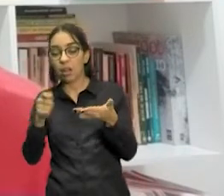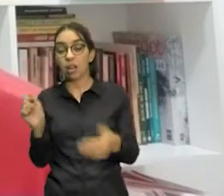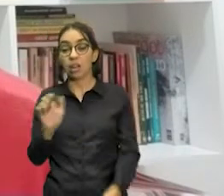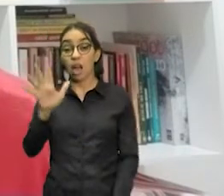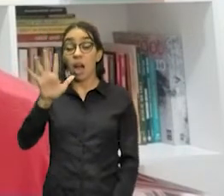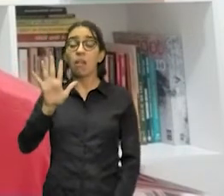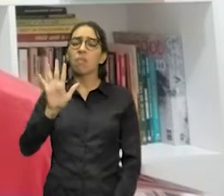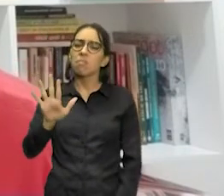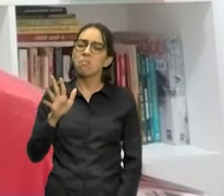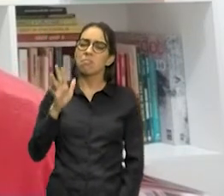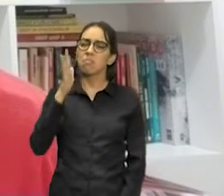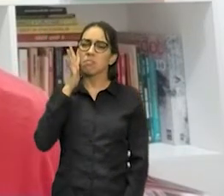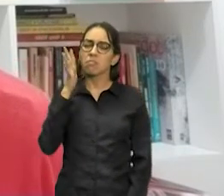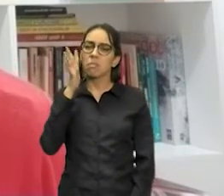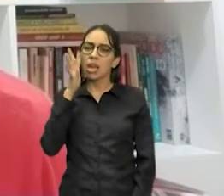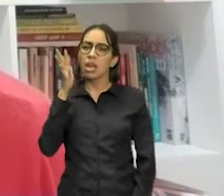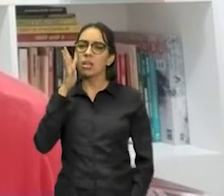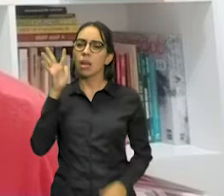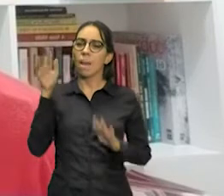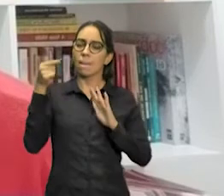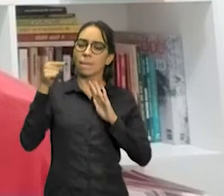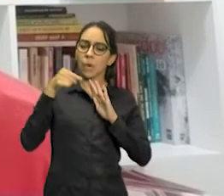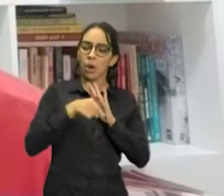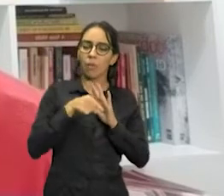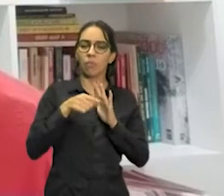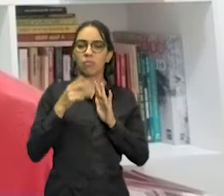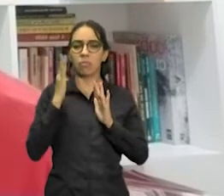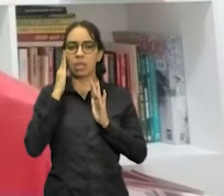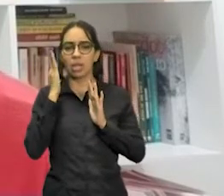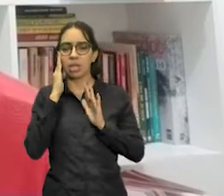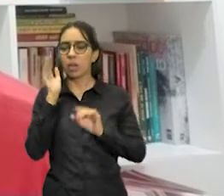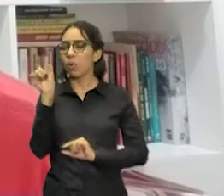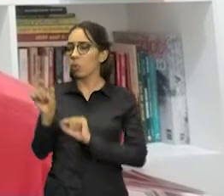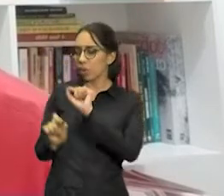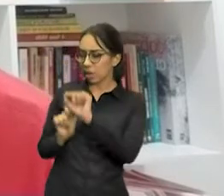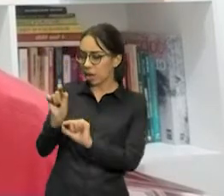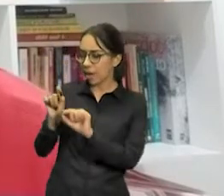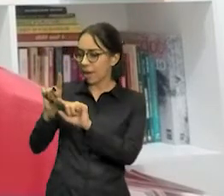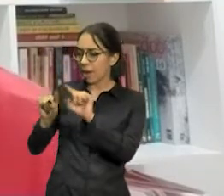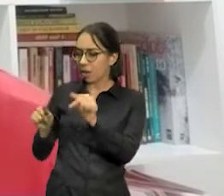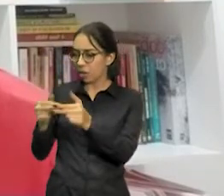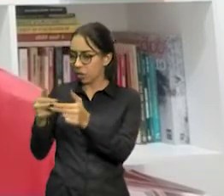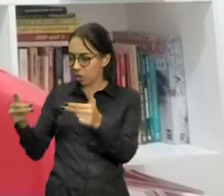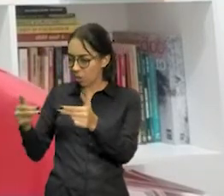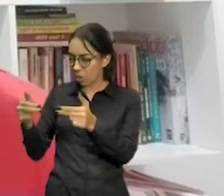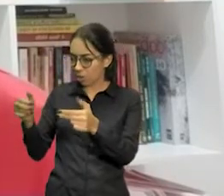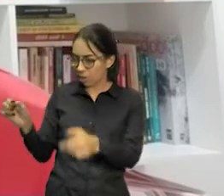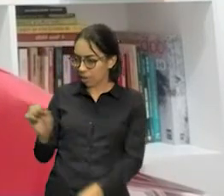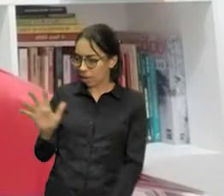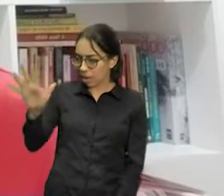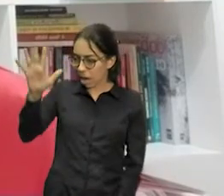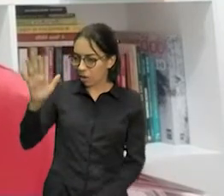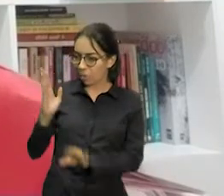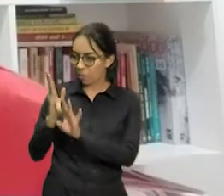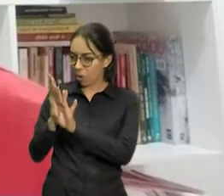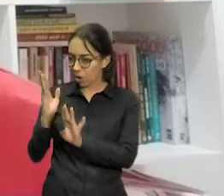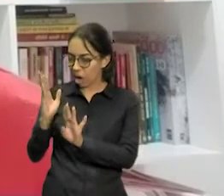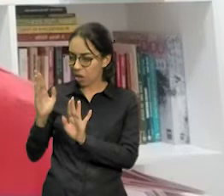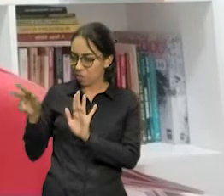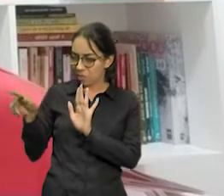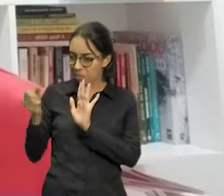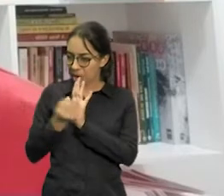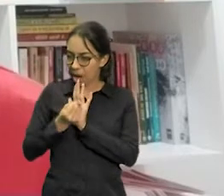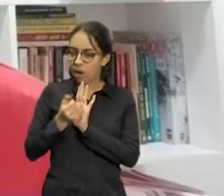e principalmente quando a gente olha que tipo de produto tem um preço maior, porque é um produto feminino, a gente